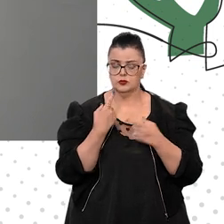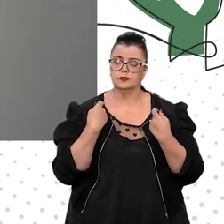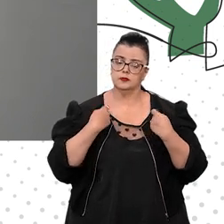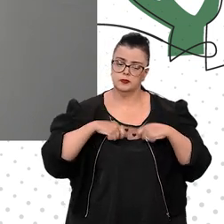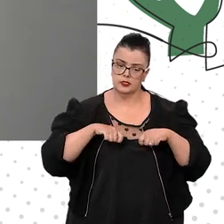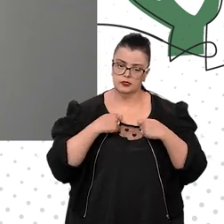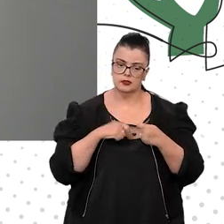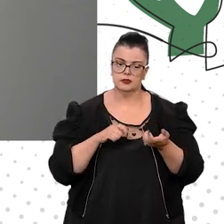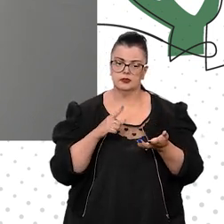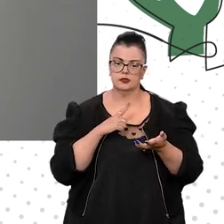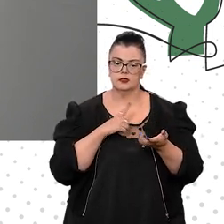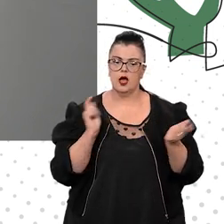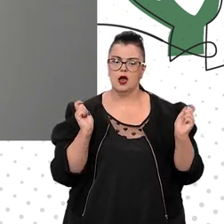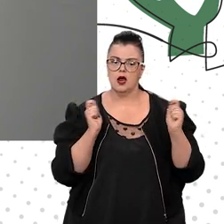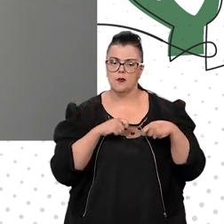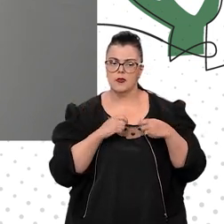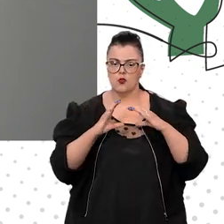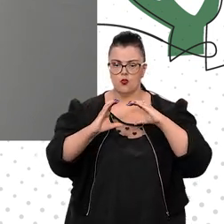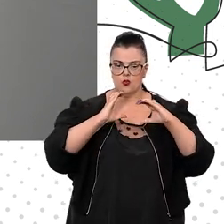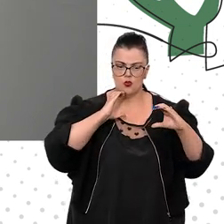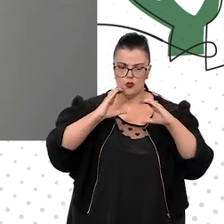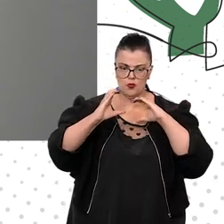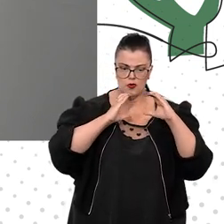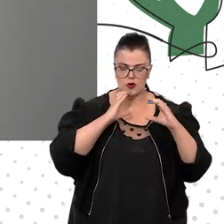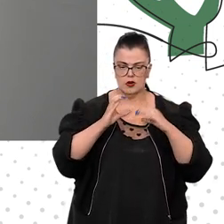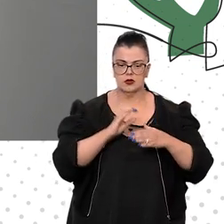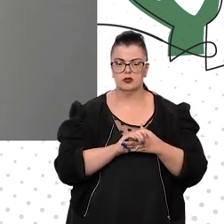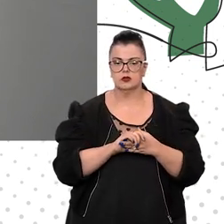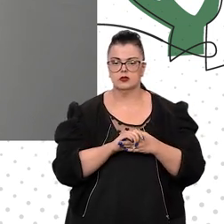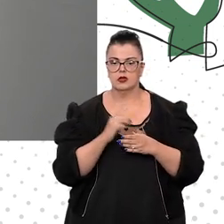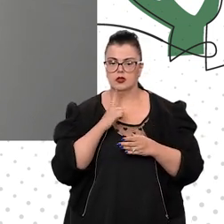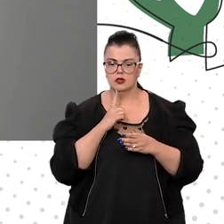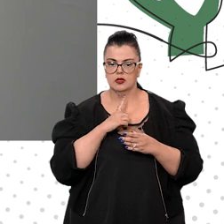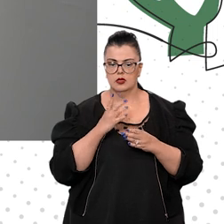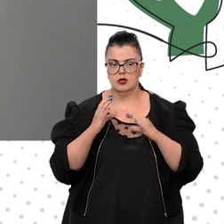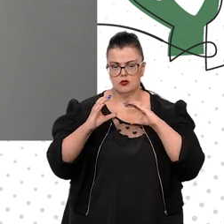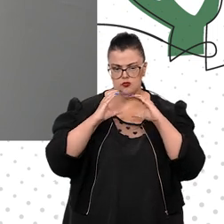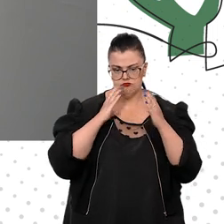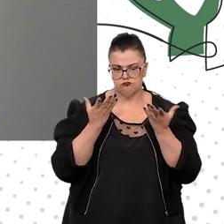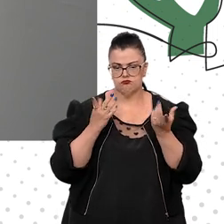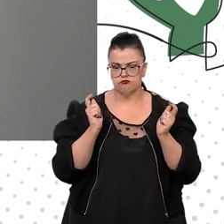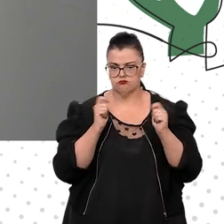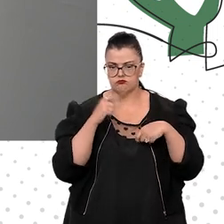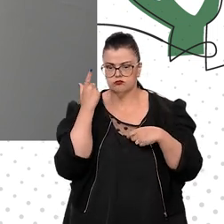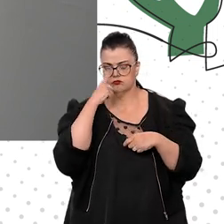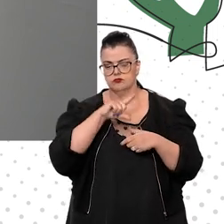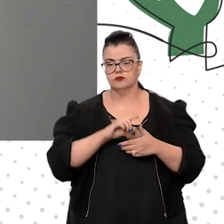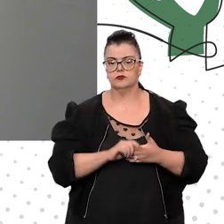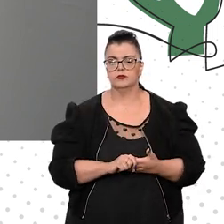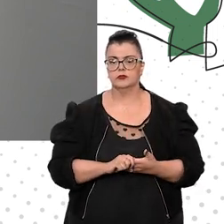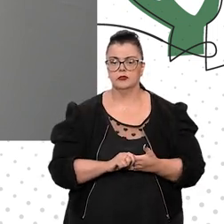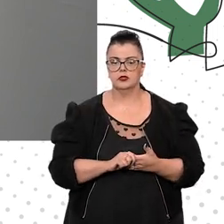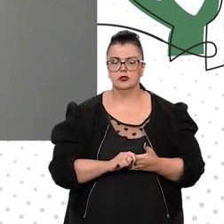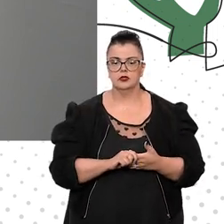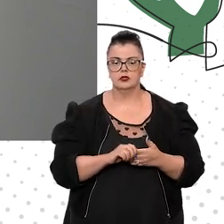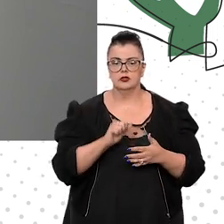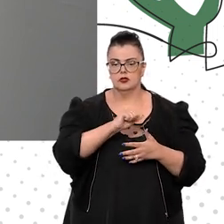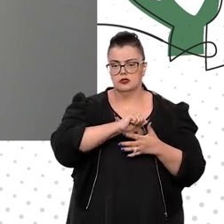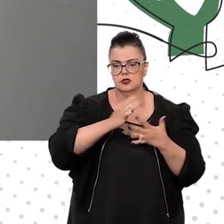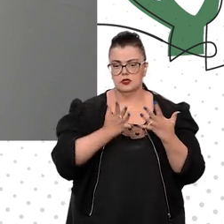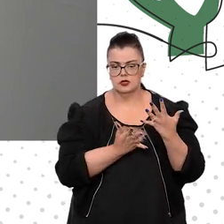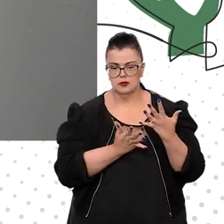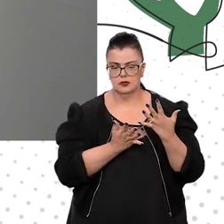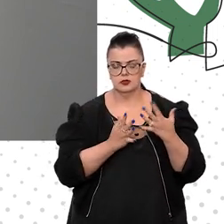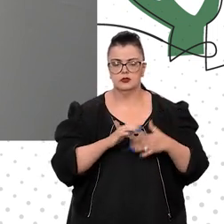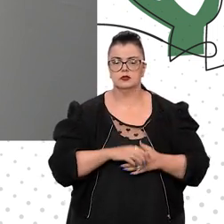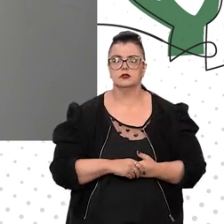detenha a capacidade, esse know-how, a expertise de adotar a linguagem de libras.